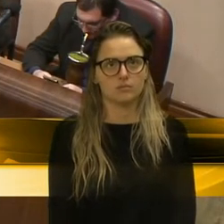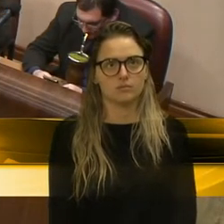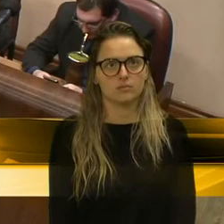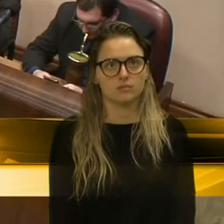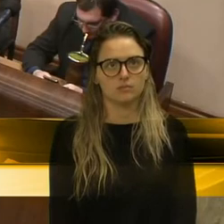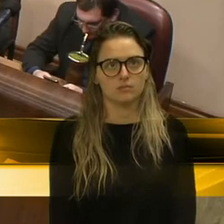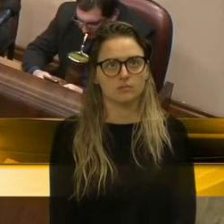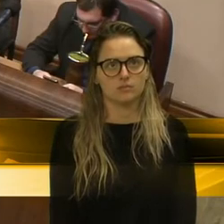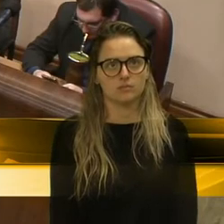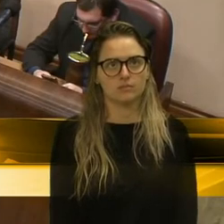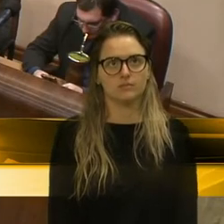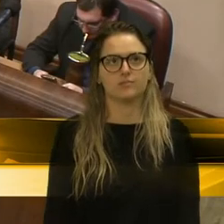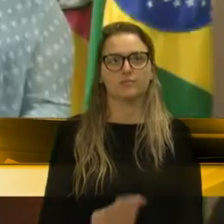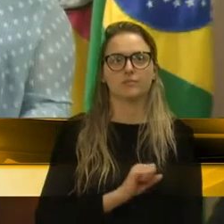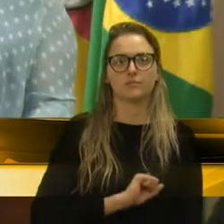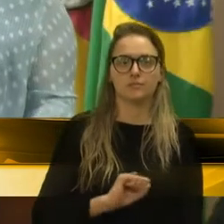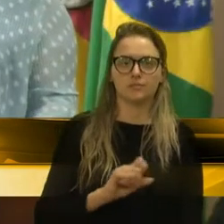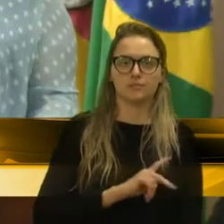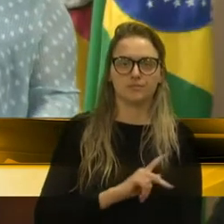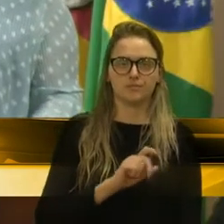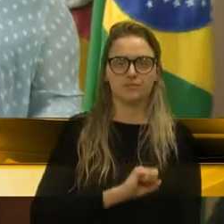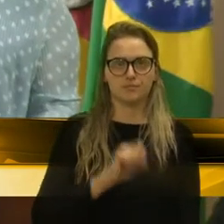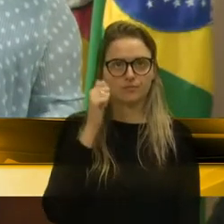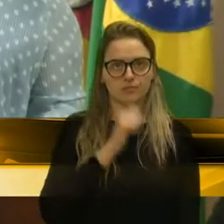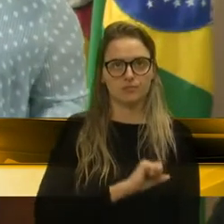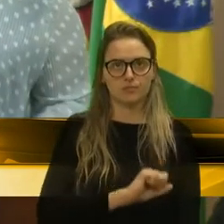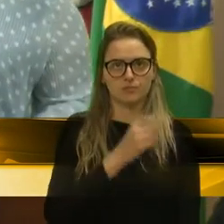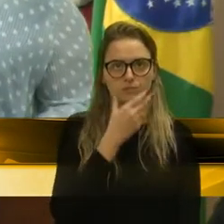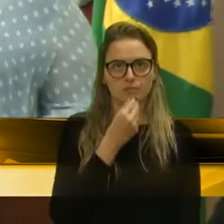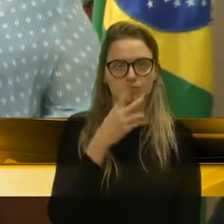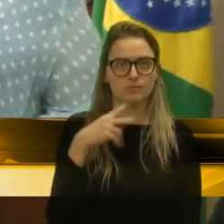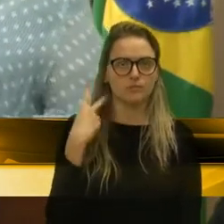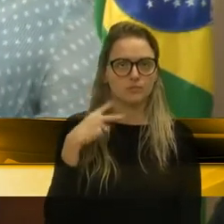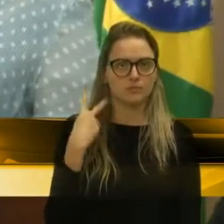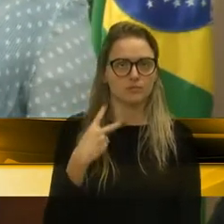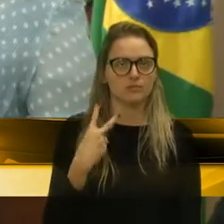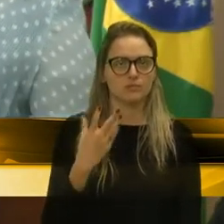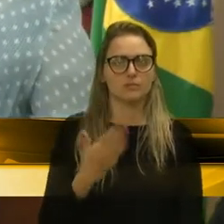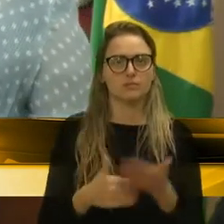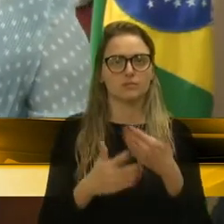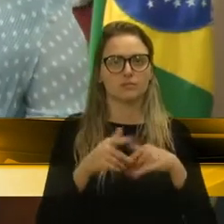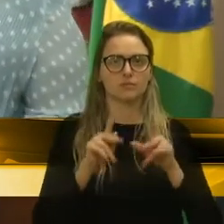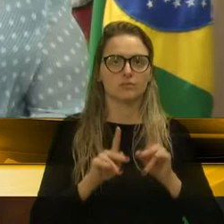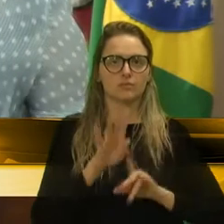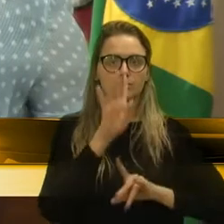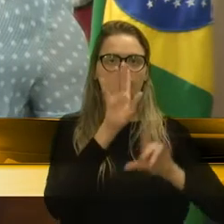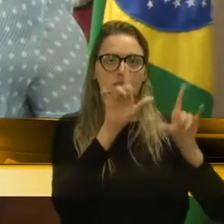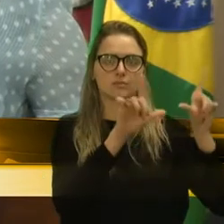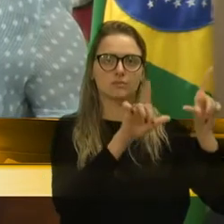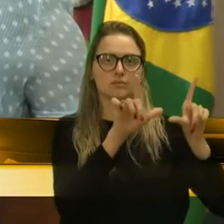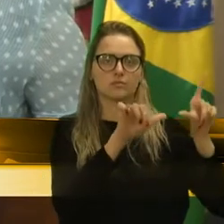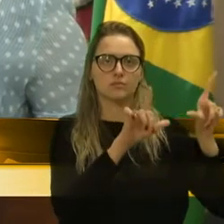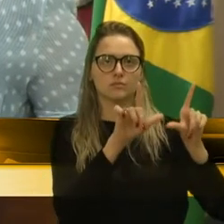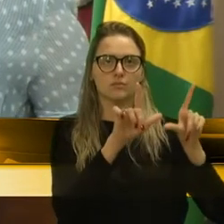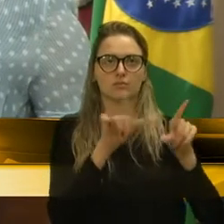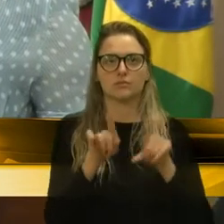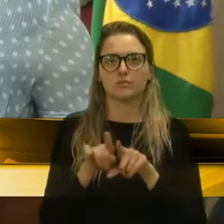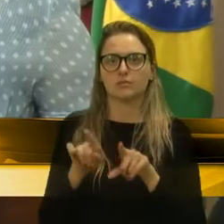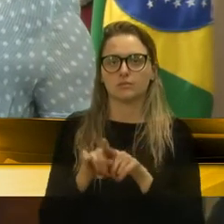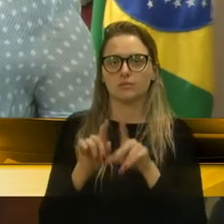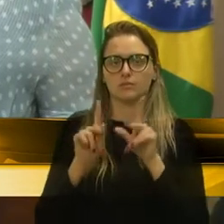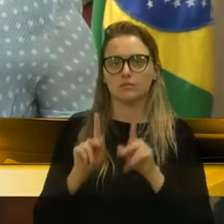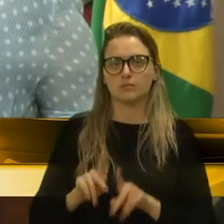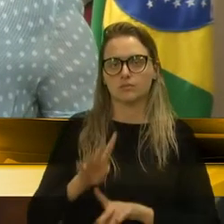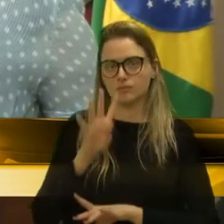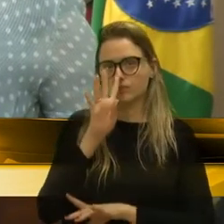Senhor presidente, senhoras e senhores vereadores, aos telespectadores, os que nos assistem